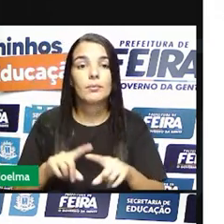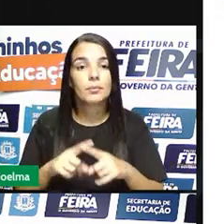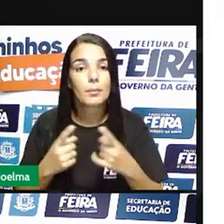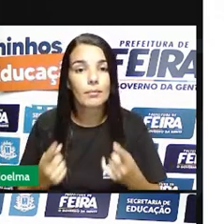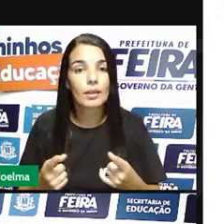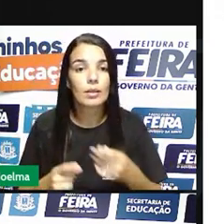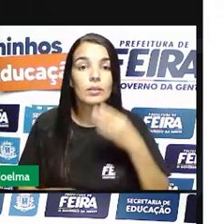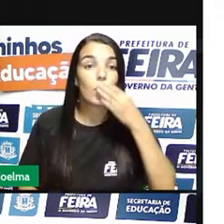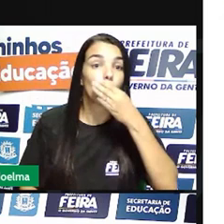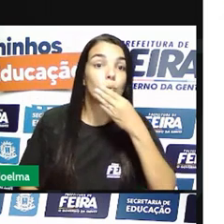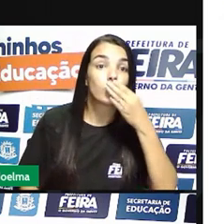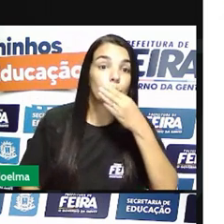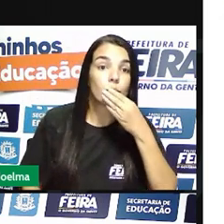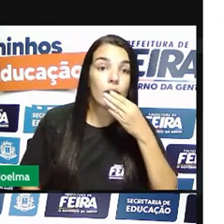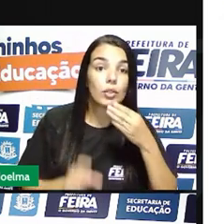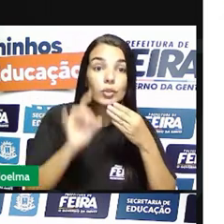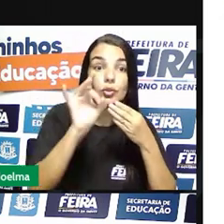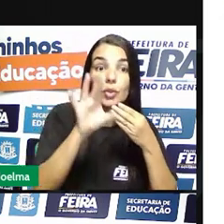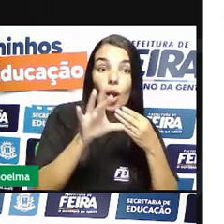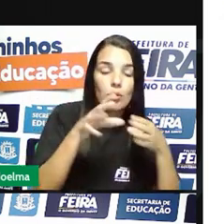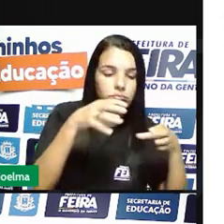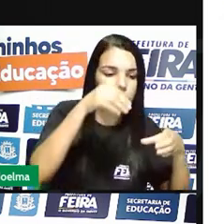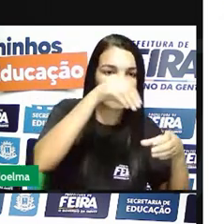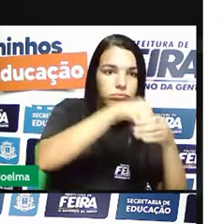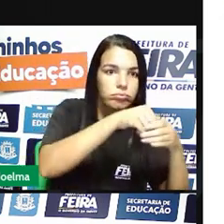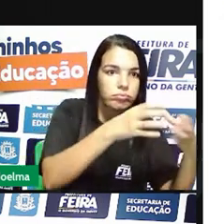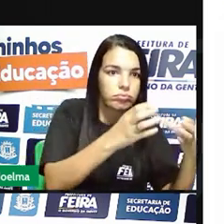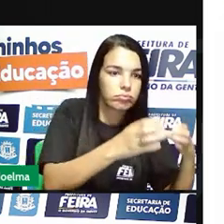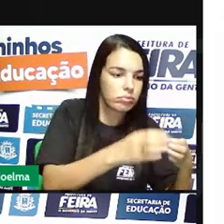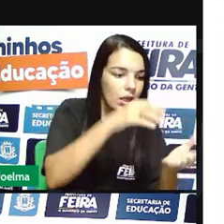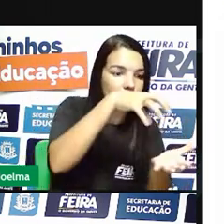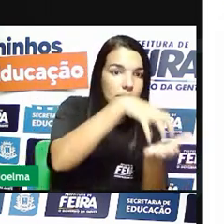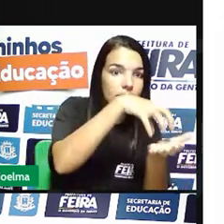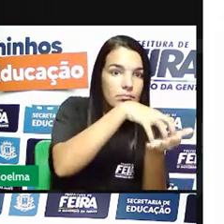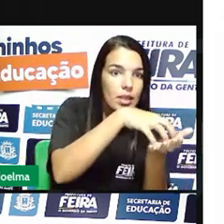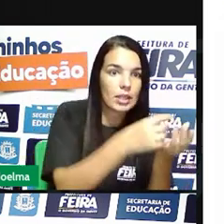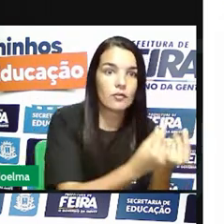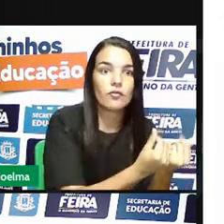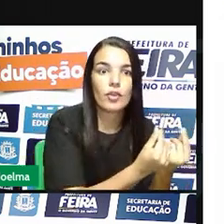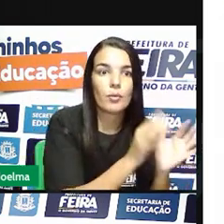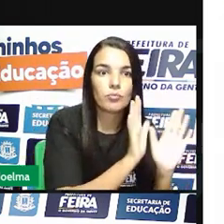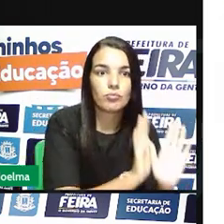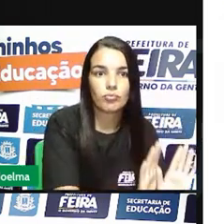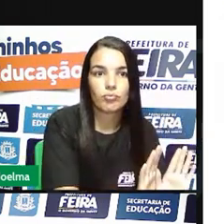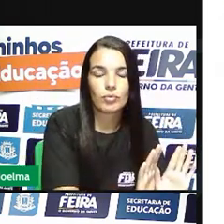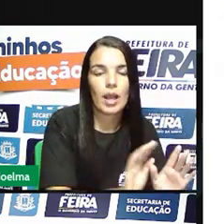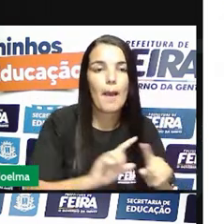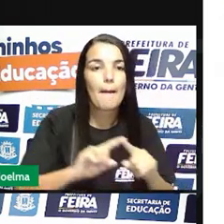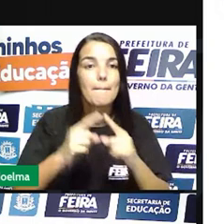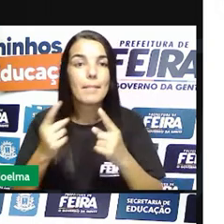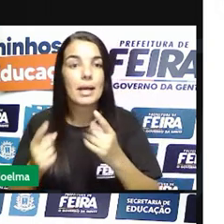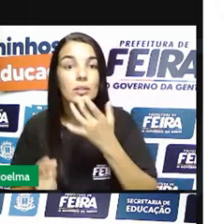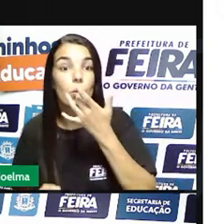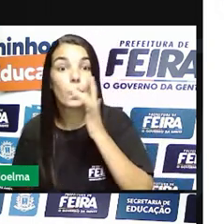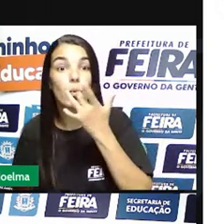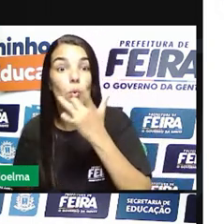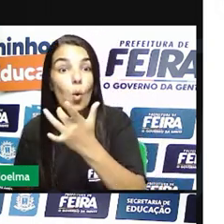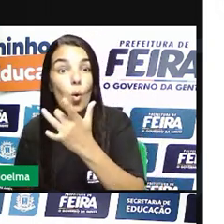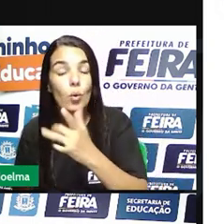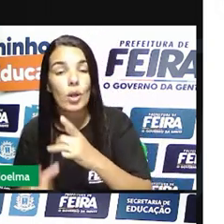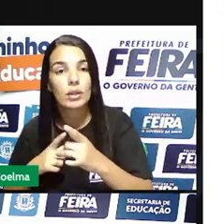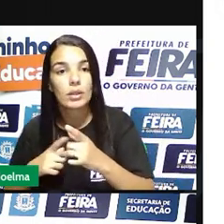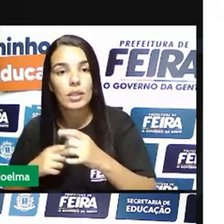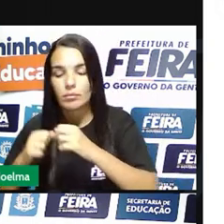produção do açúcar, havia a concentração de renda. Já no caso da produção do ouro, havia uma maior distribuição de